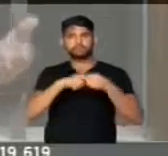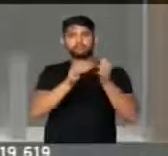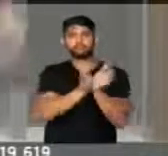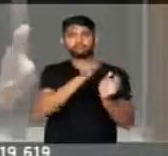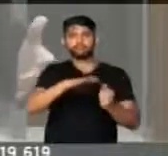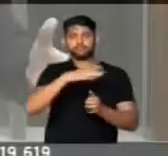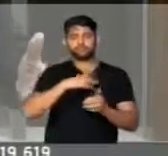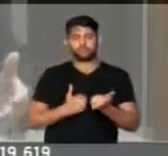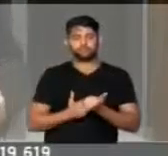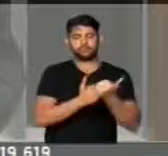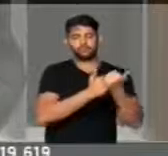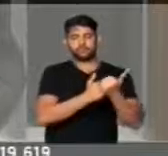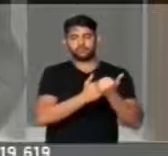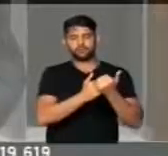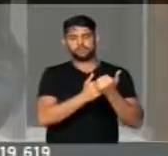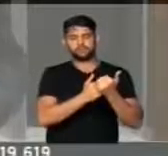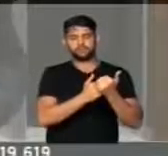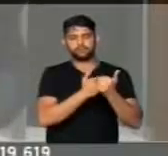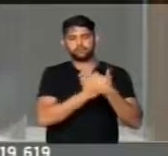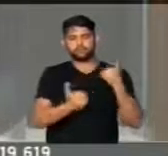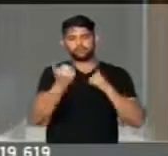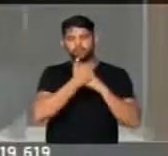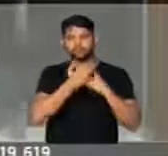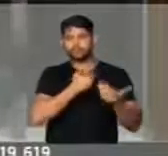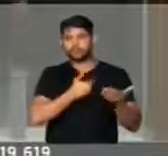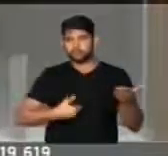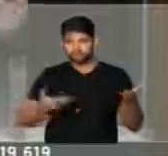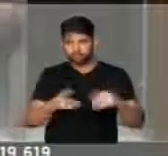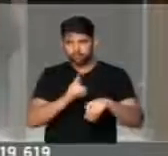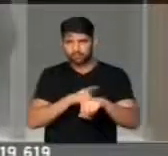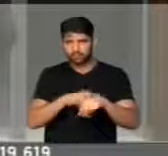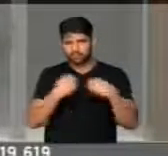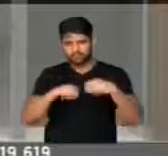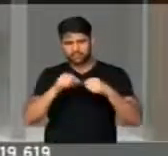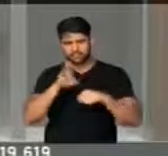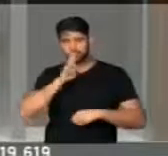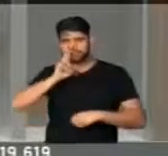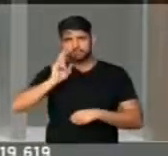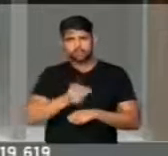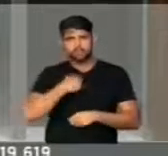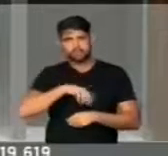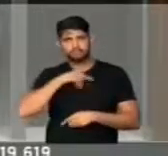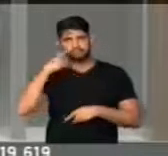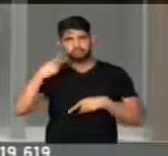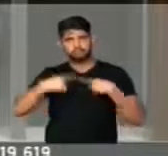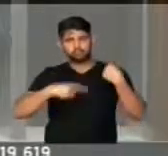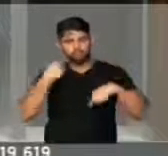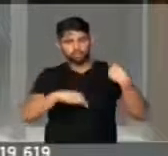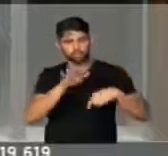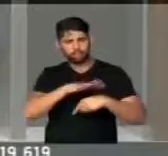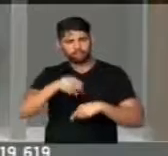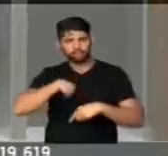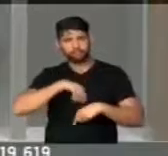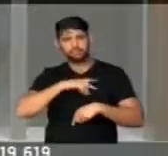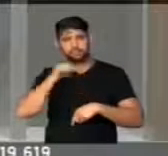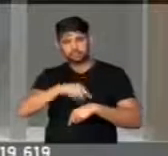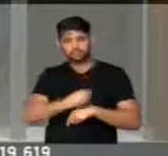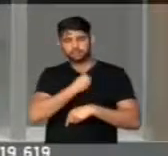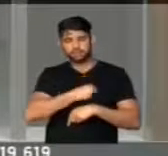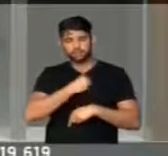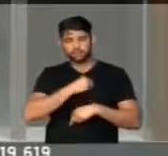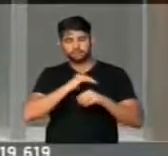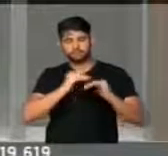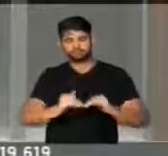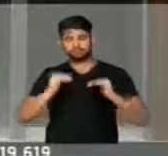Os que apoiaram o golpe de Estado, nesse momento. É preciso dar uma solução política para isso. E isso está na